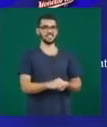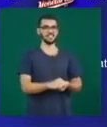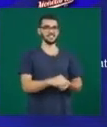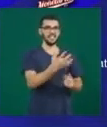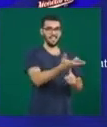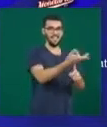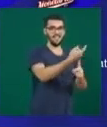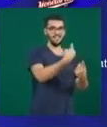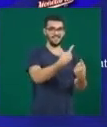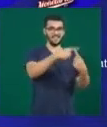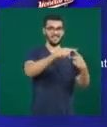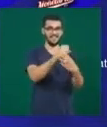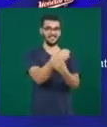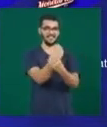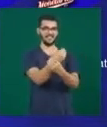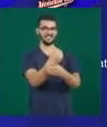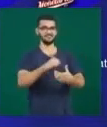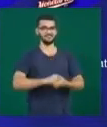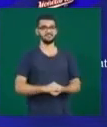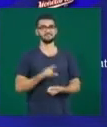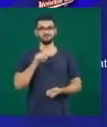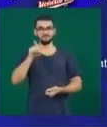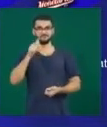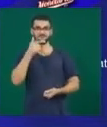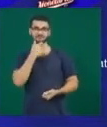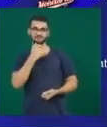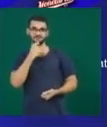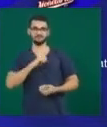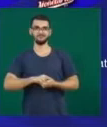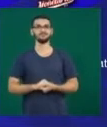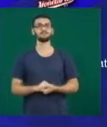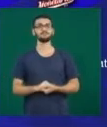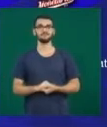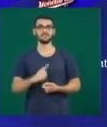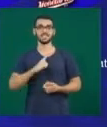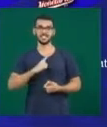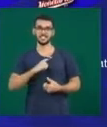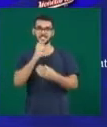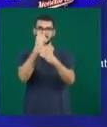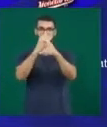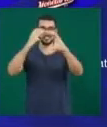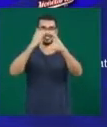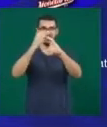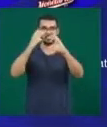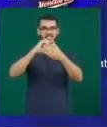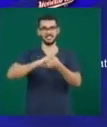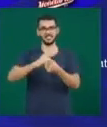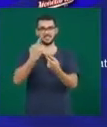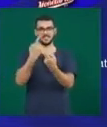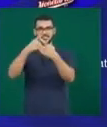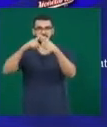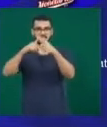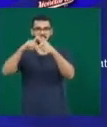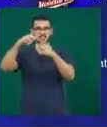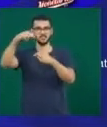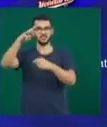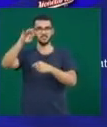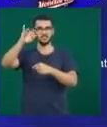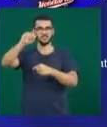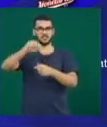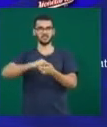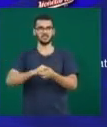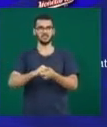joga contra a Visoterapia. Já no masculino, os jogos são entre Educa versus a Monetária e Humanas Pontal versus